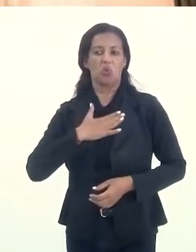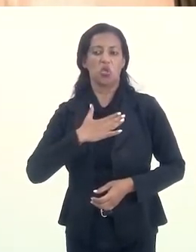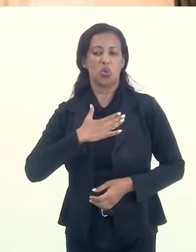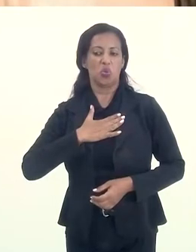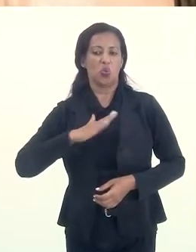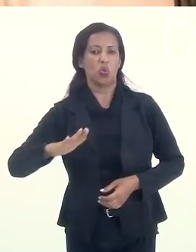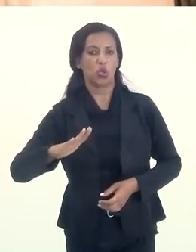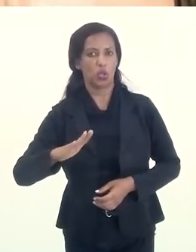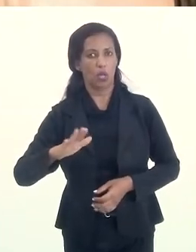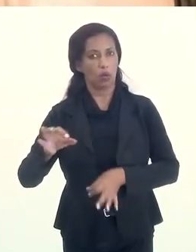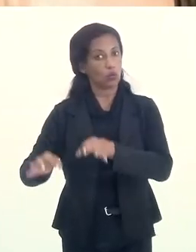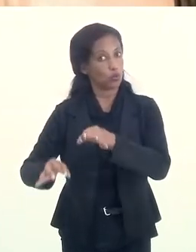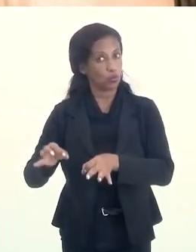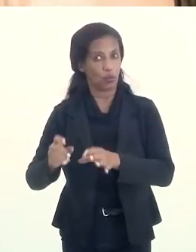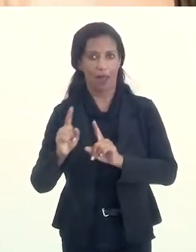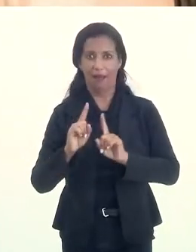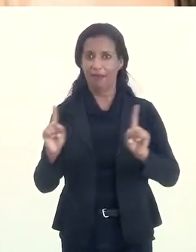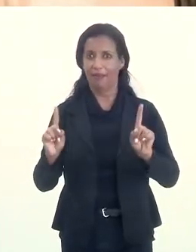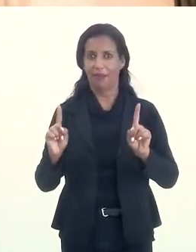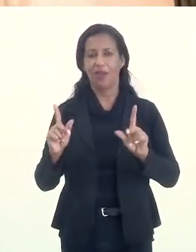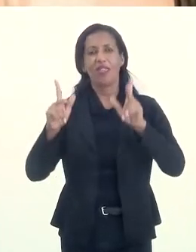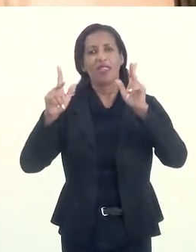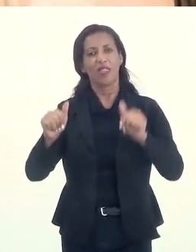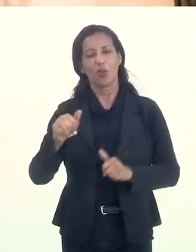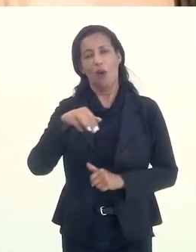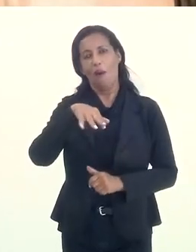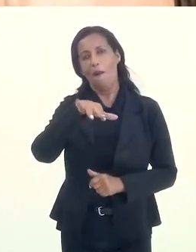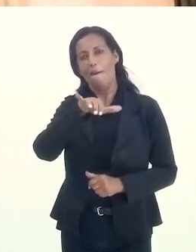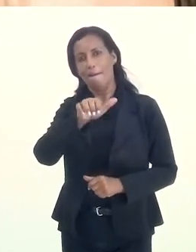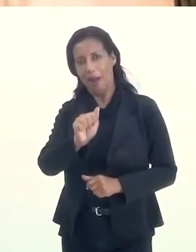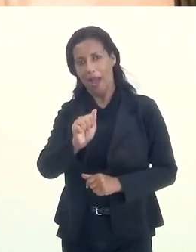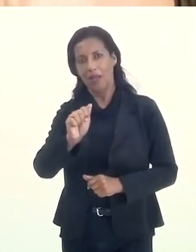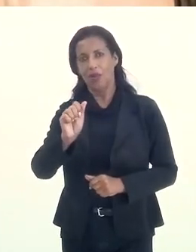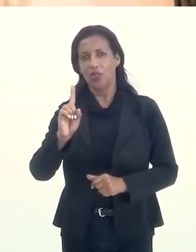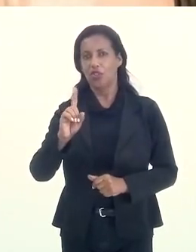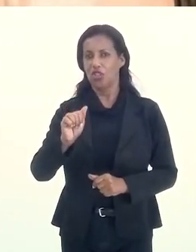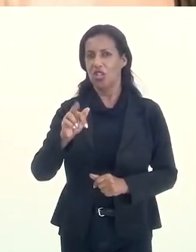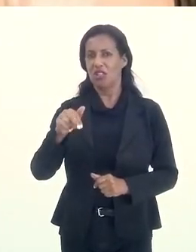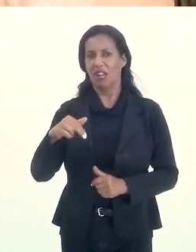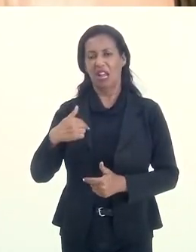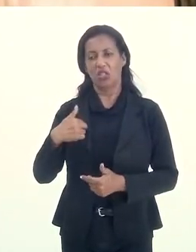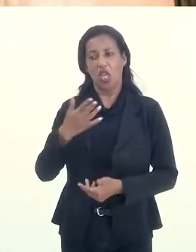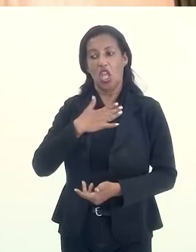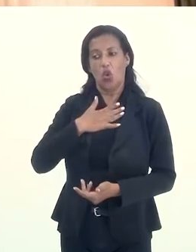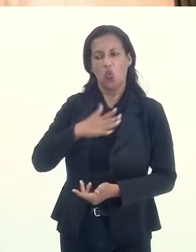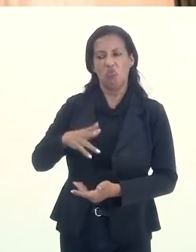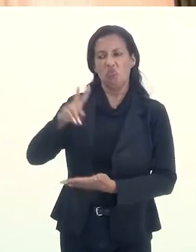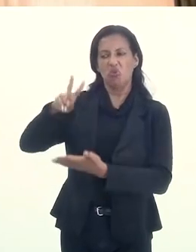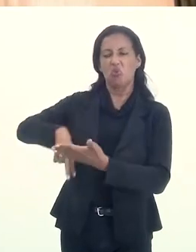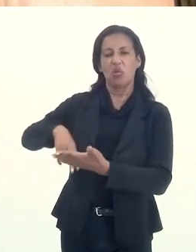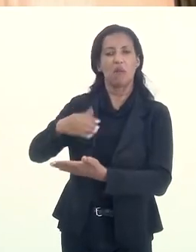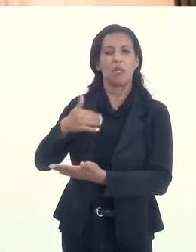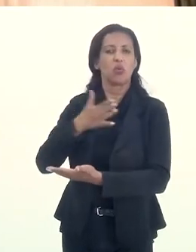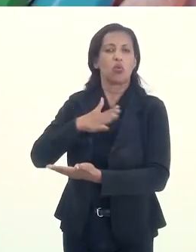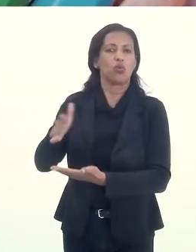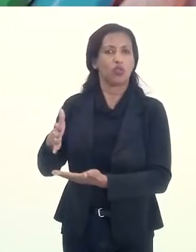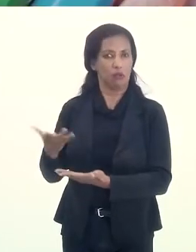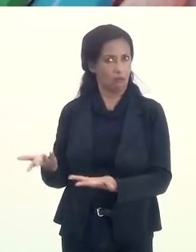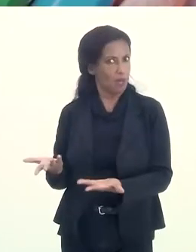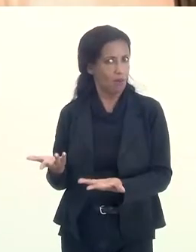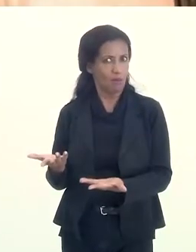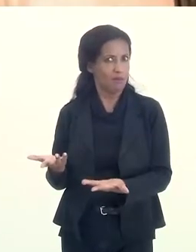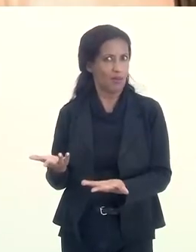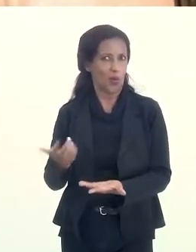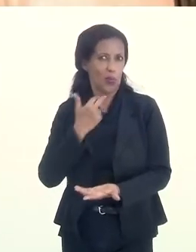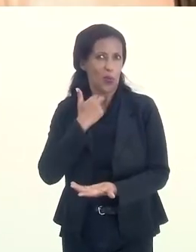ou, como disse o Mário de Andrade, mais de uma brincadeira séria, não li e não gostei de alguma